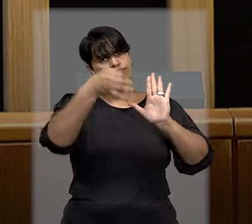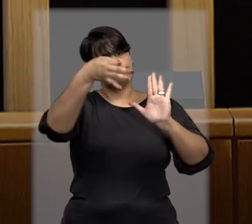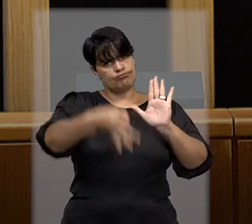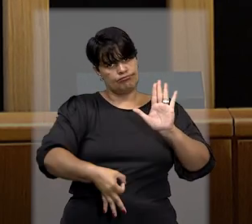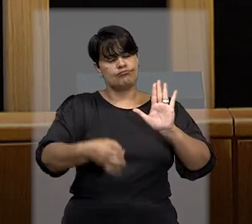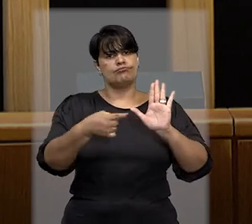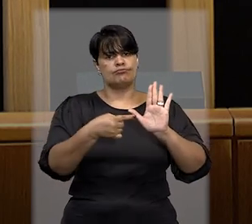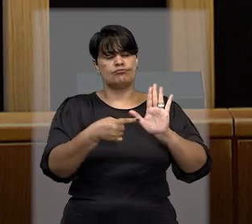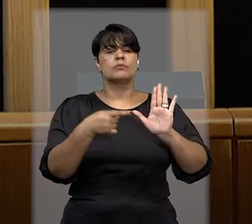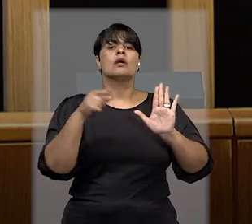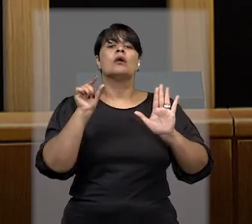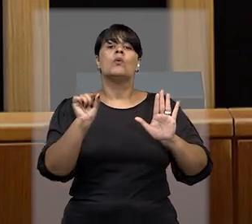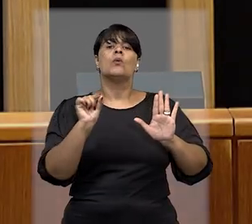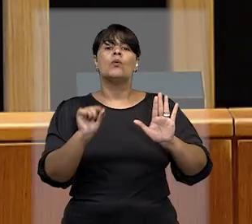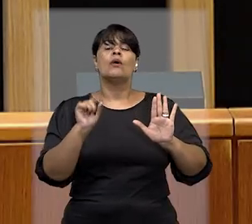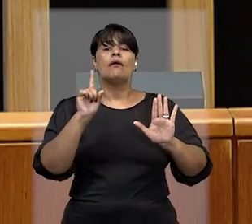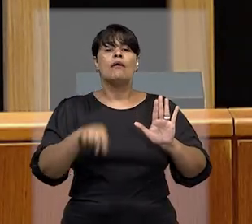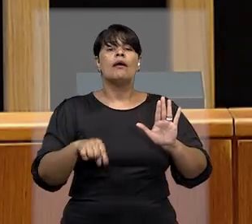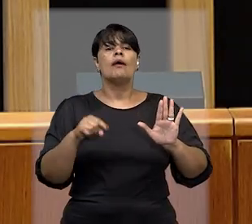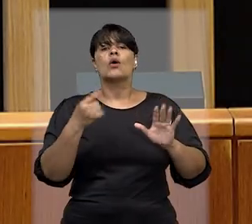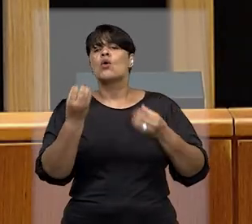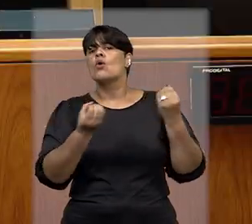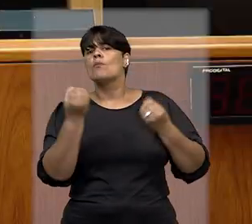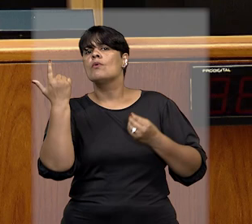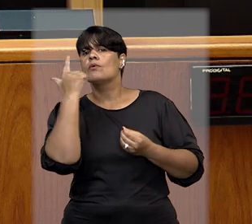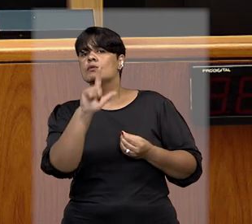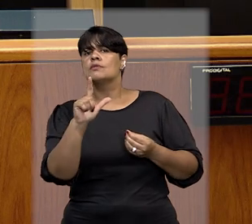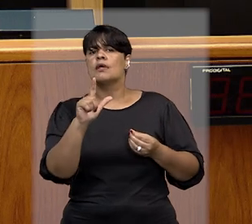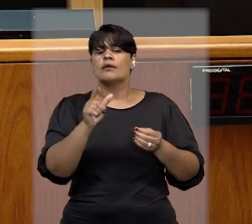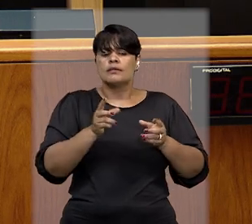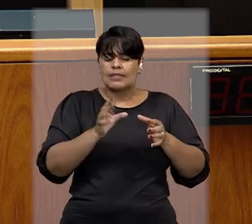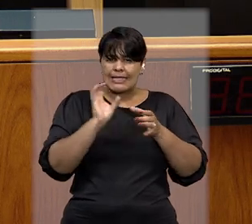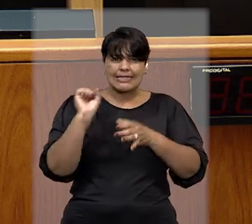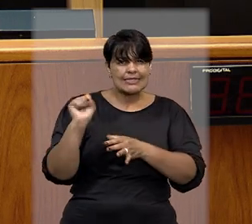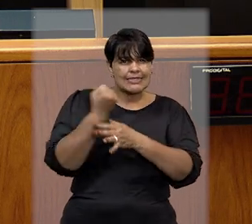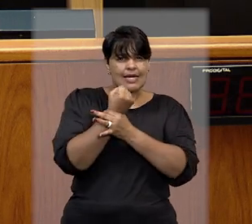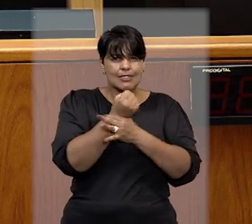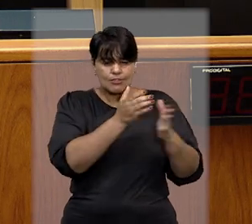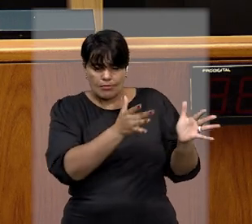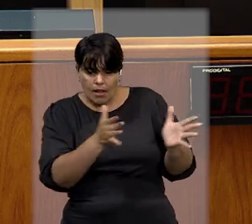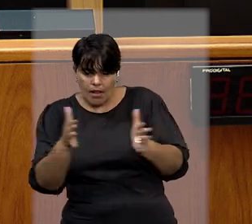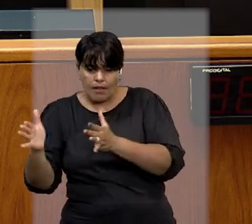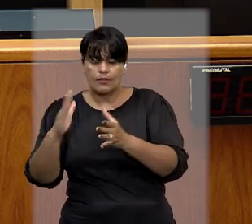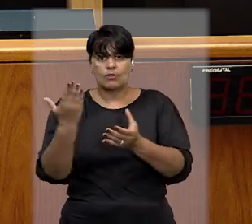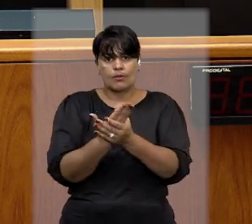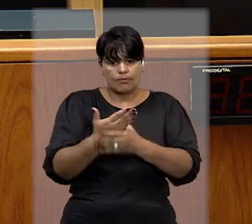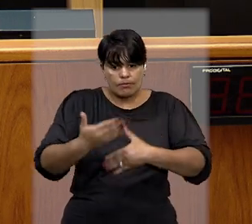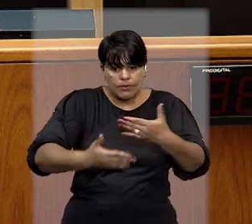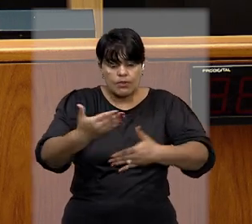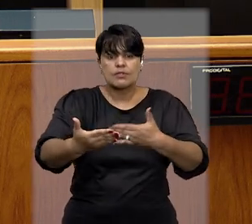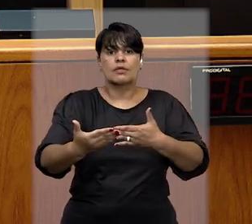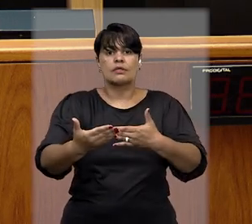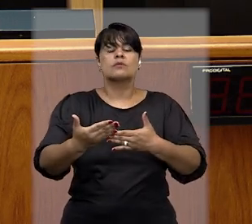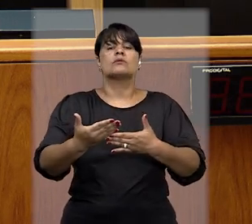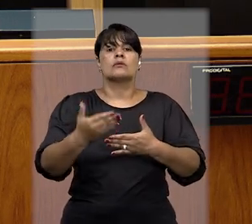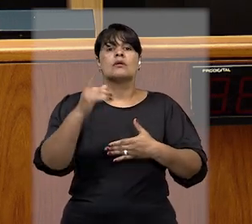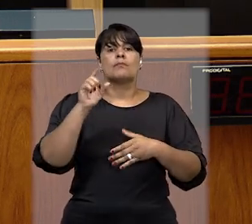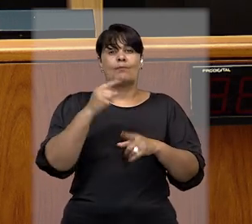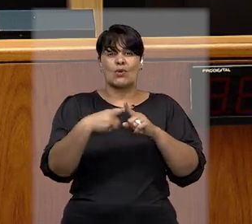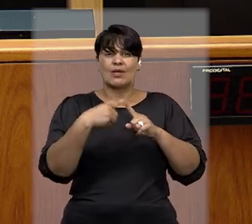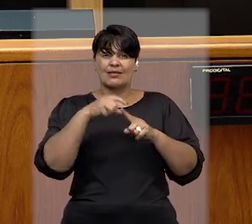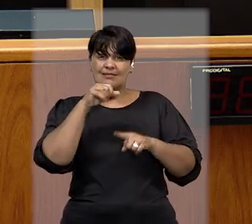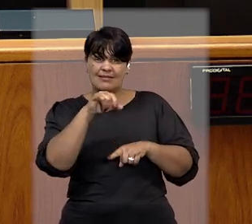medida é necessária para garantir a instrução criminal e a aplicação da lei penal, pois a ampla probabilidade de fuga dos